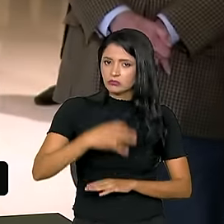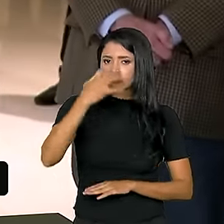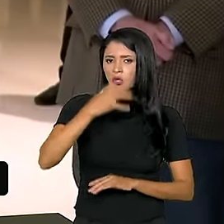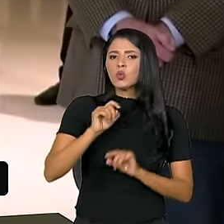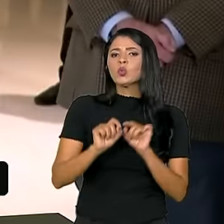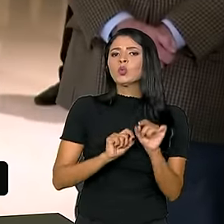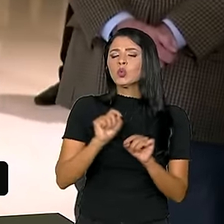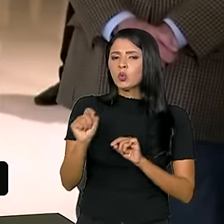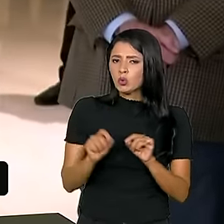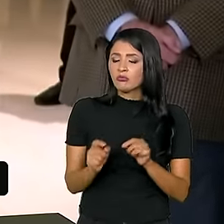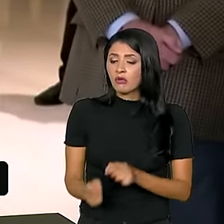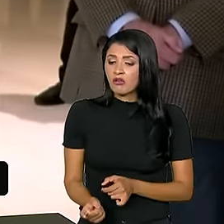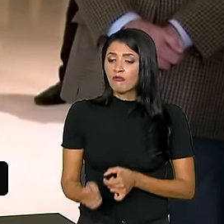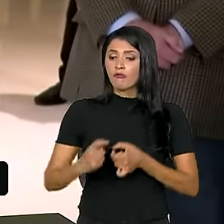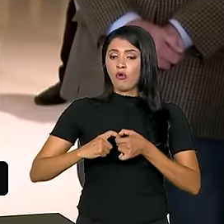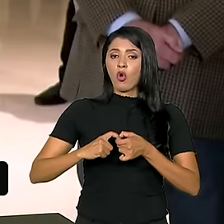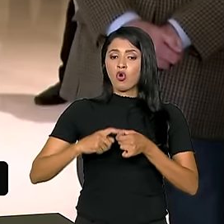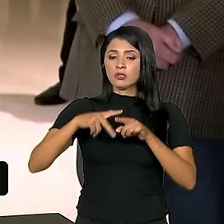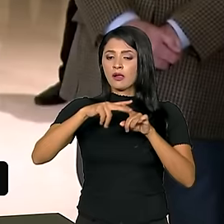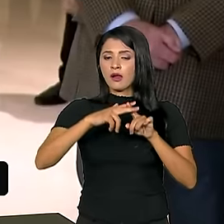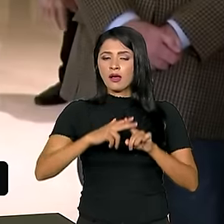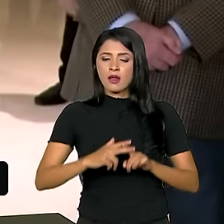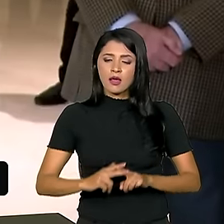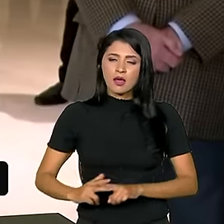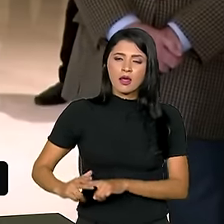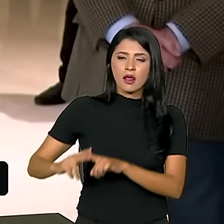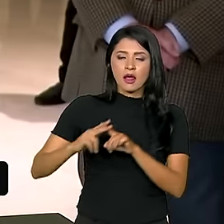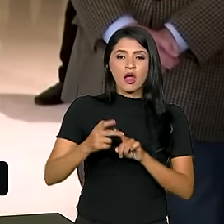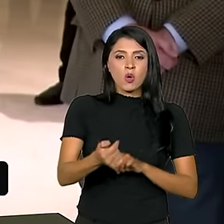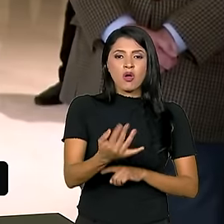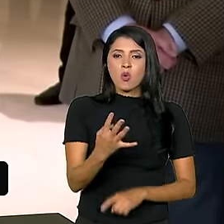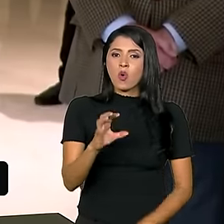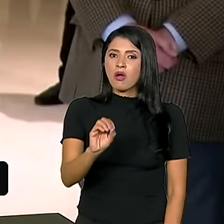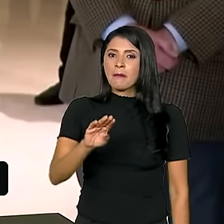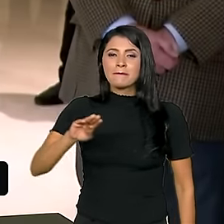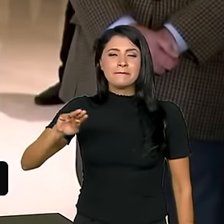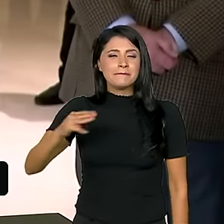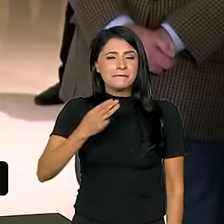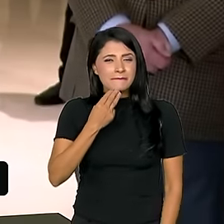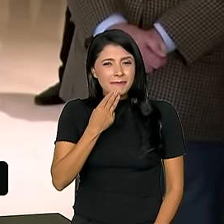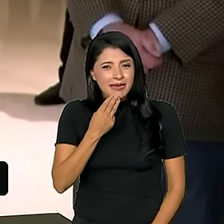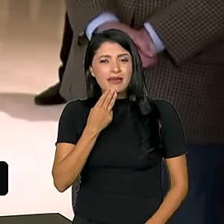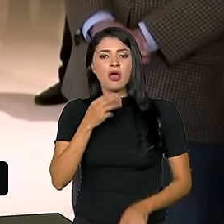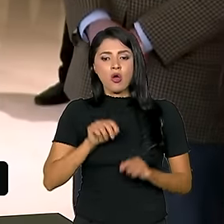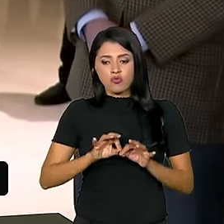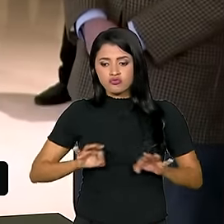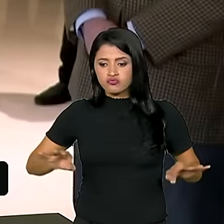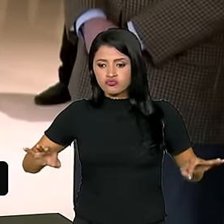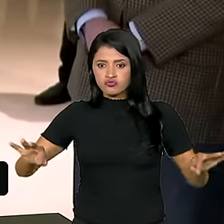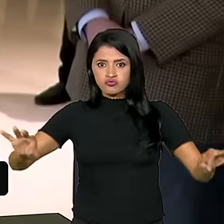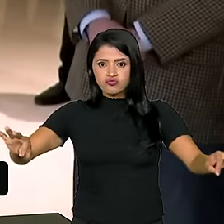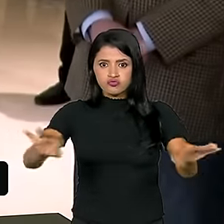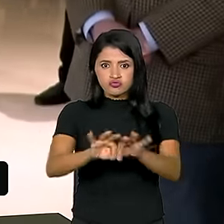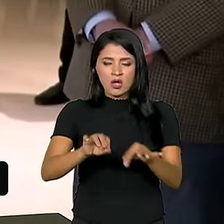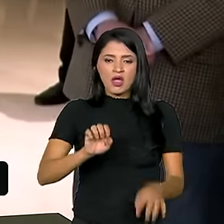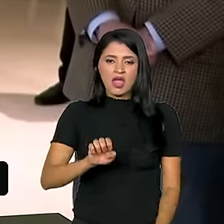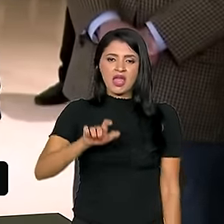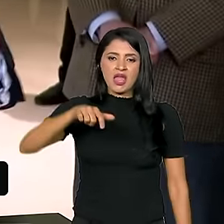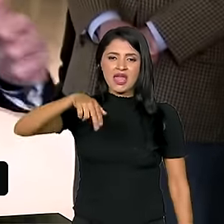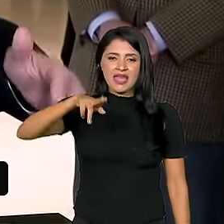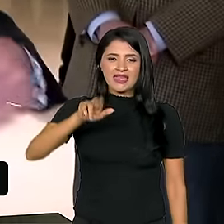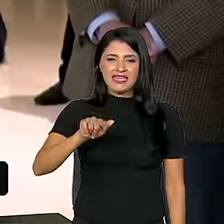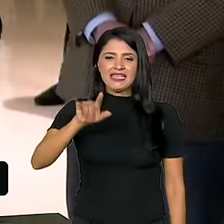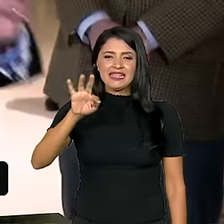a recuperação de quase 40 milhões de hectares de terras degradadas. Isso é praticamente